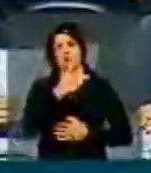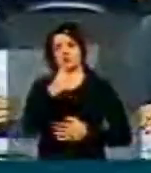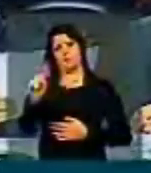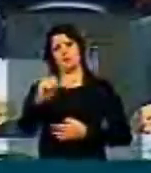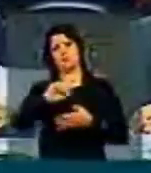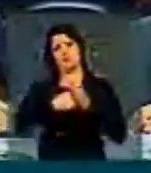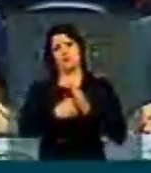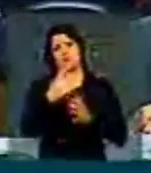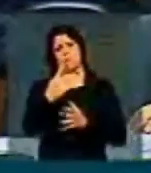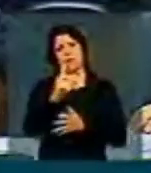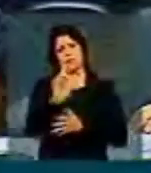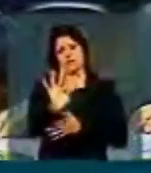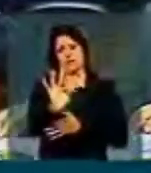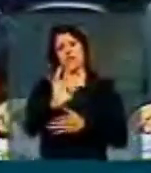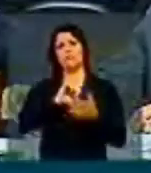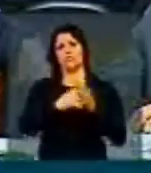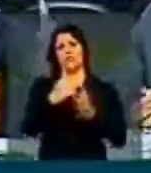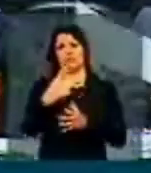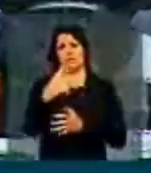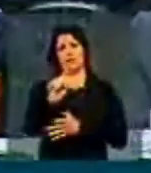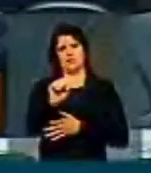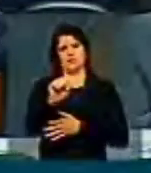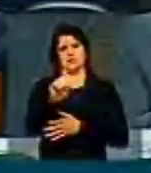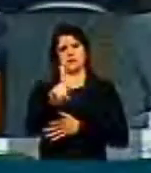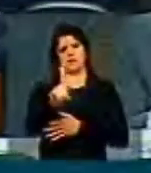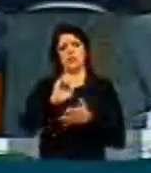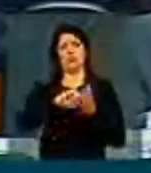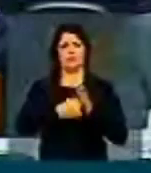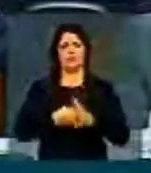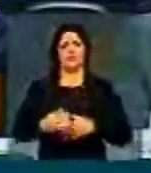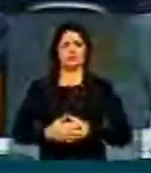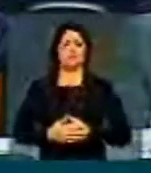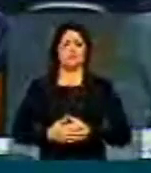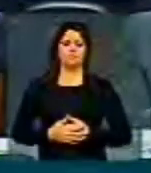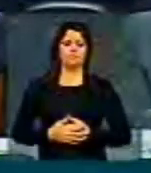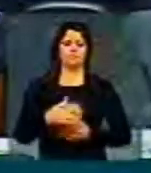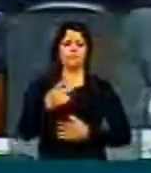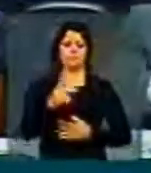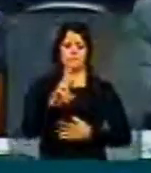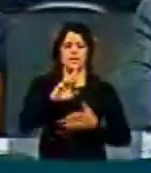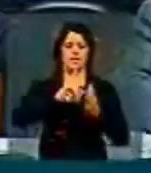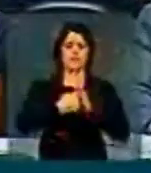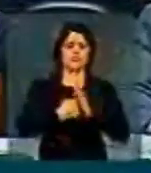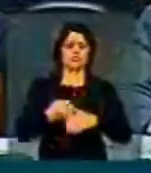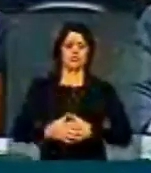obstrução. O PSB, presidente, em obstrução. PR e obstrução, presidente.